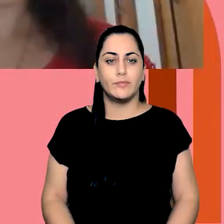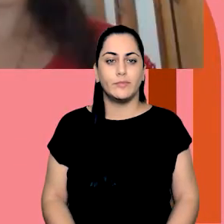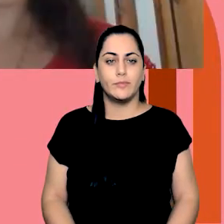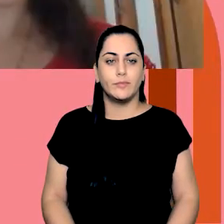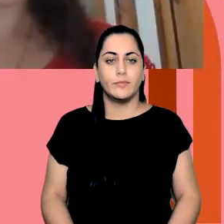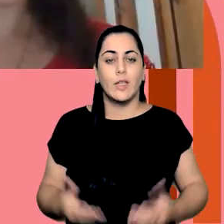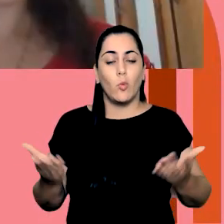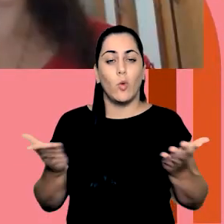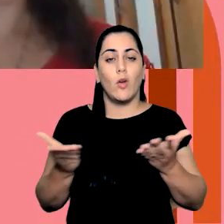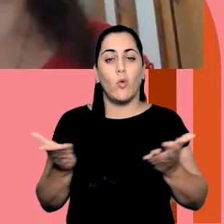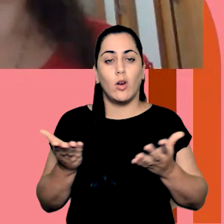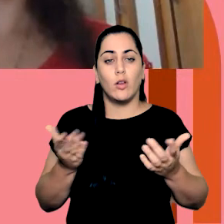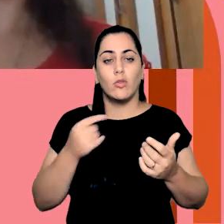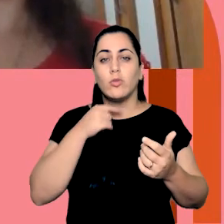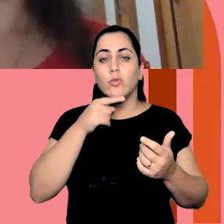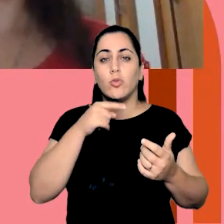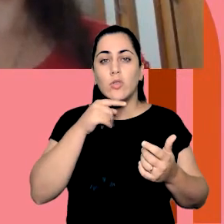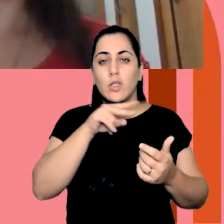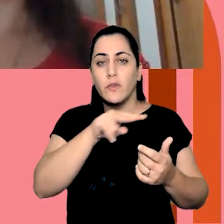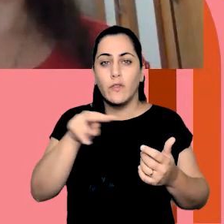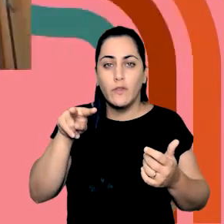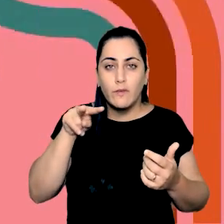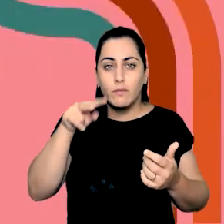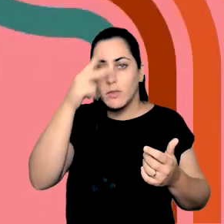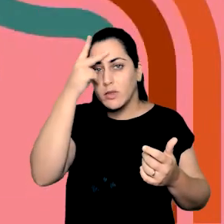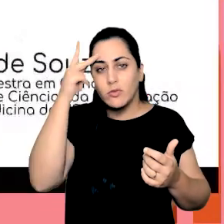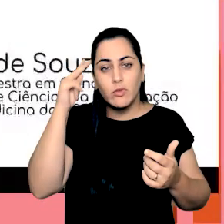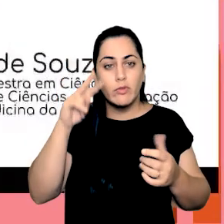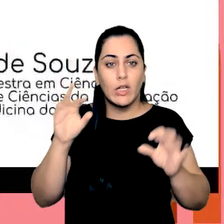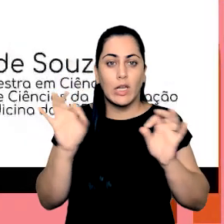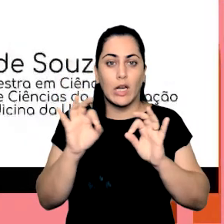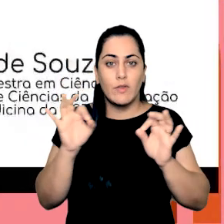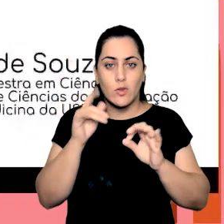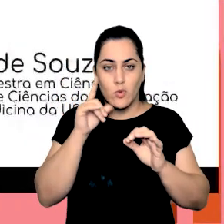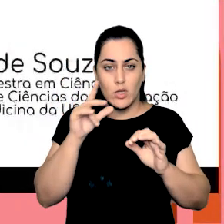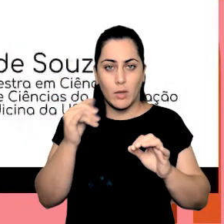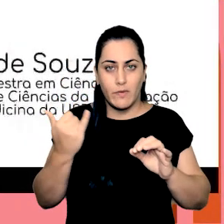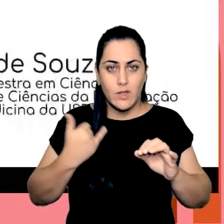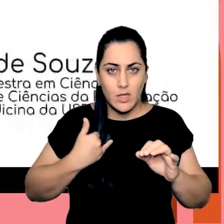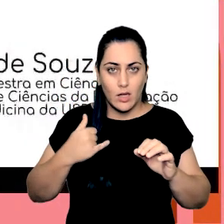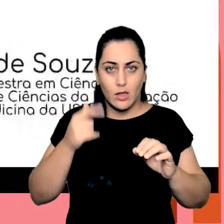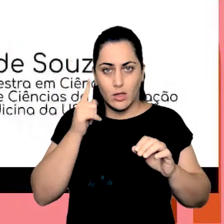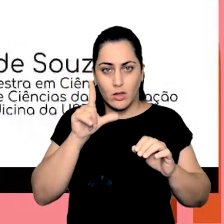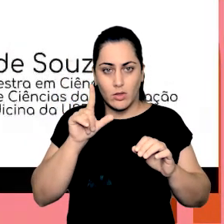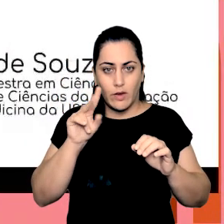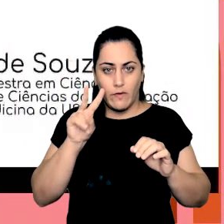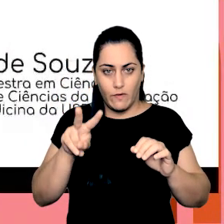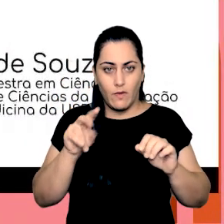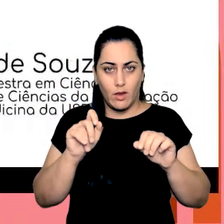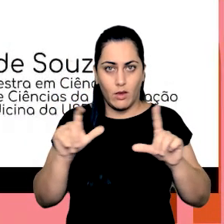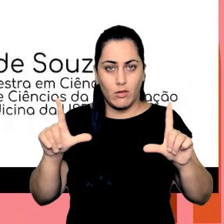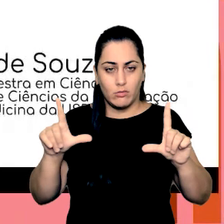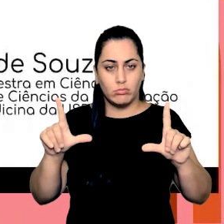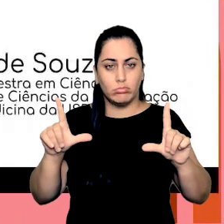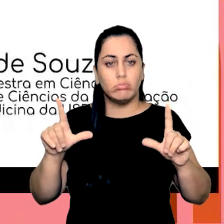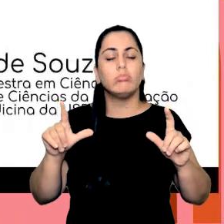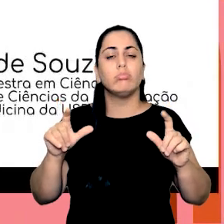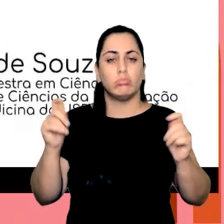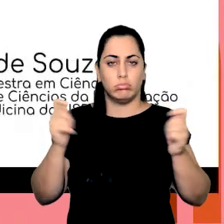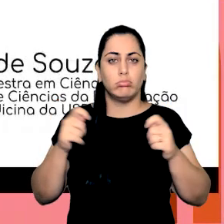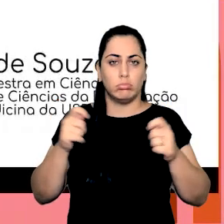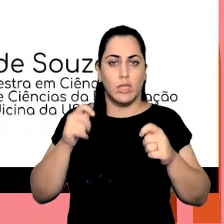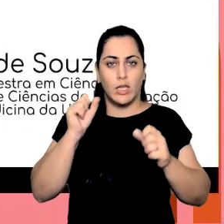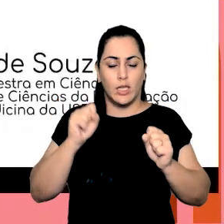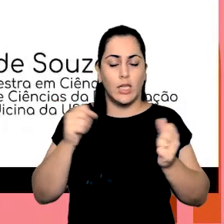que aí a partir de agora eu não vou conseguir ver mais ninguém, alguém me informa se dá pra assistir? Tá aparecendo, Madeline,